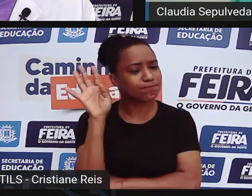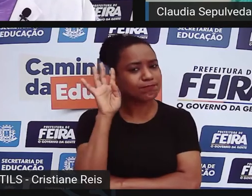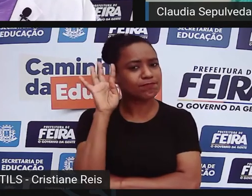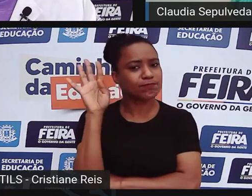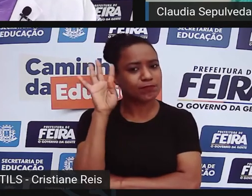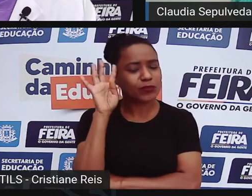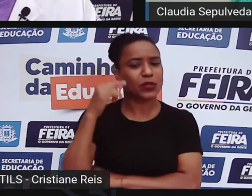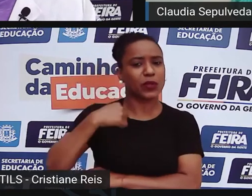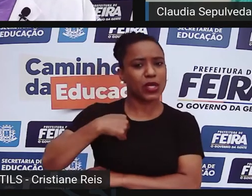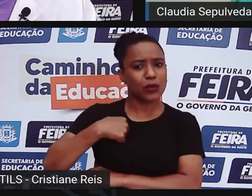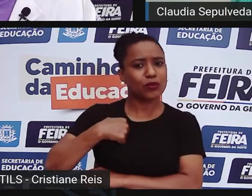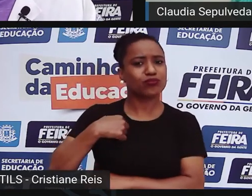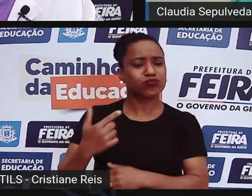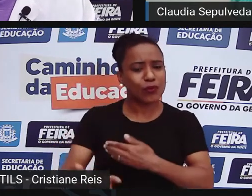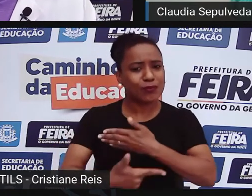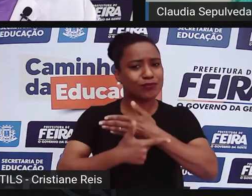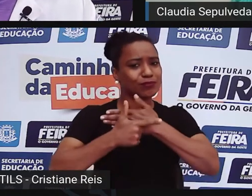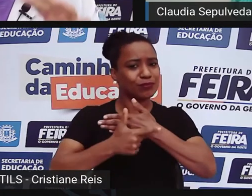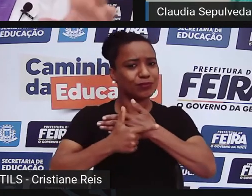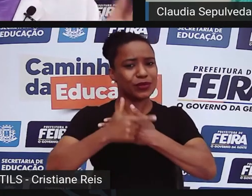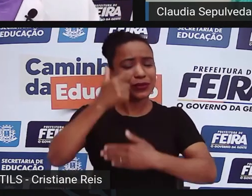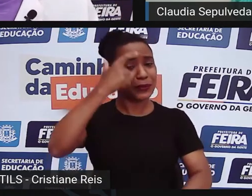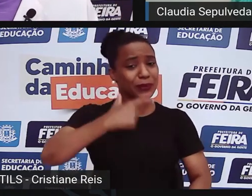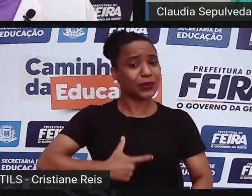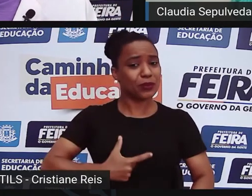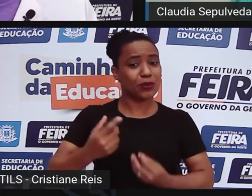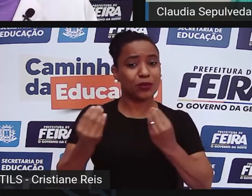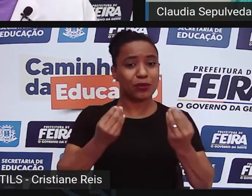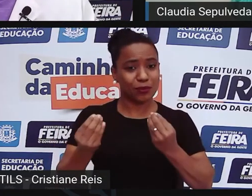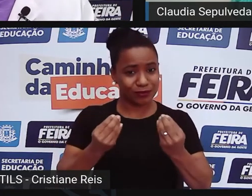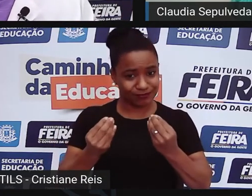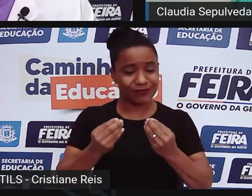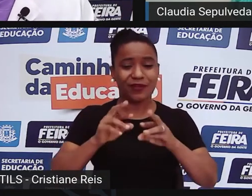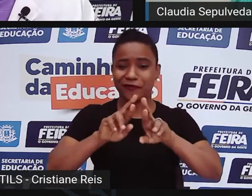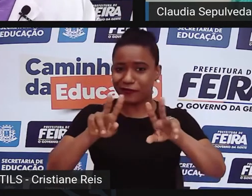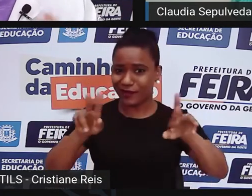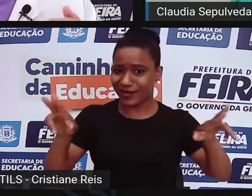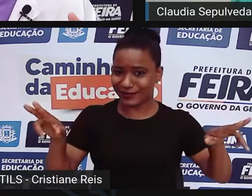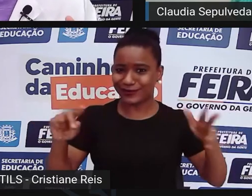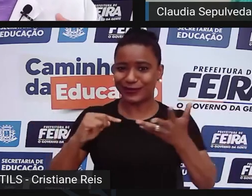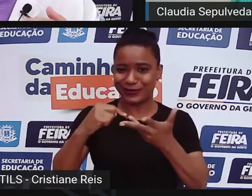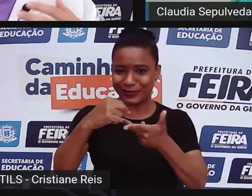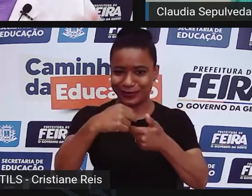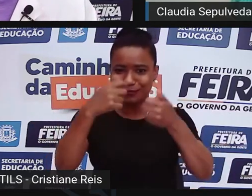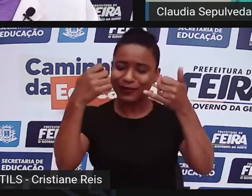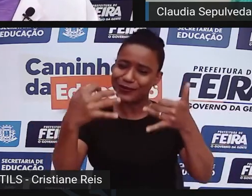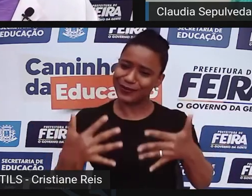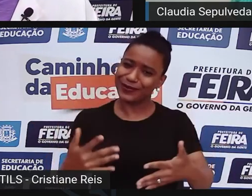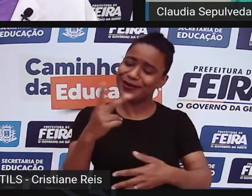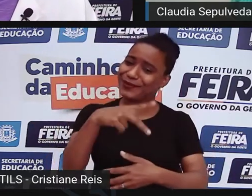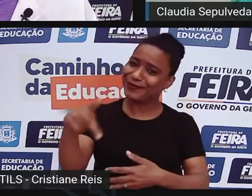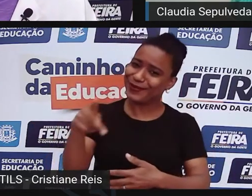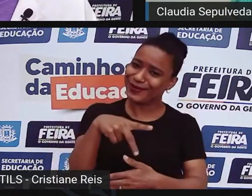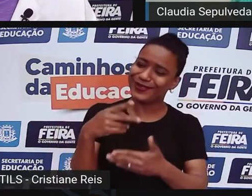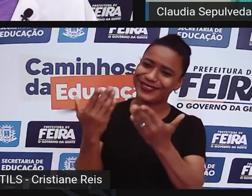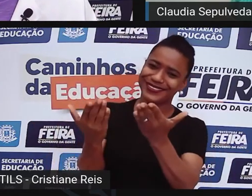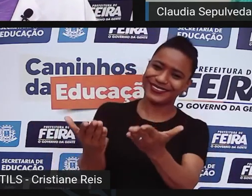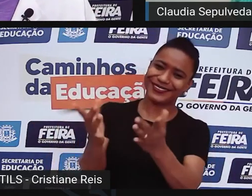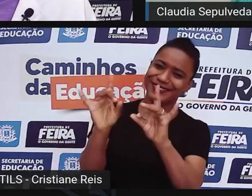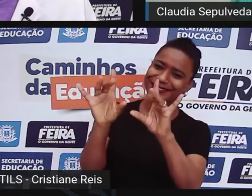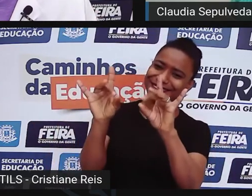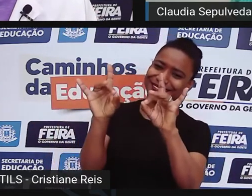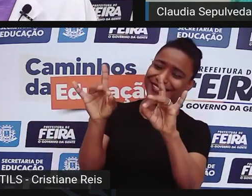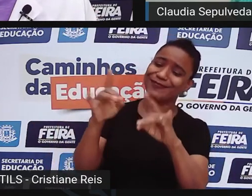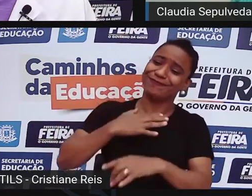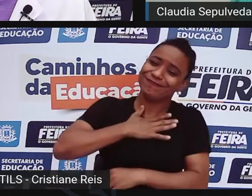nosso papel nos diversos pontos dessa engrenagem que você citou. Foi uma honra poder conversar contigo.